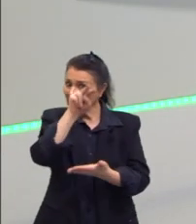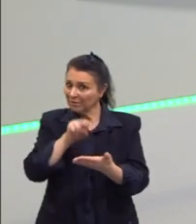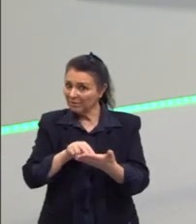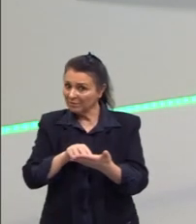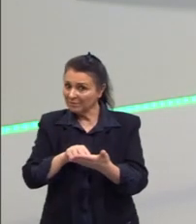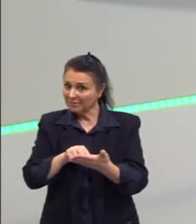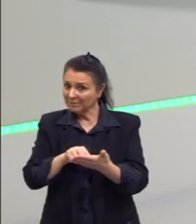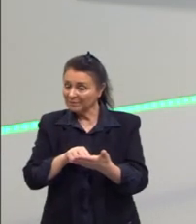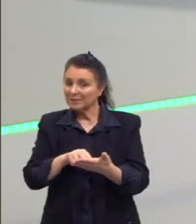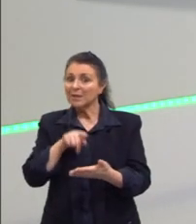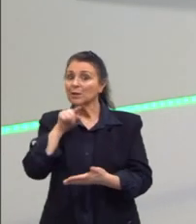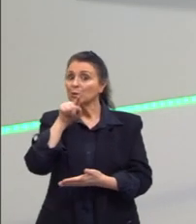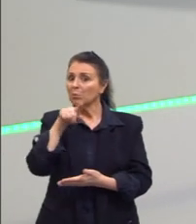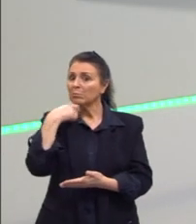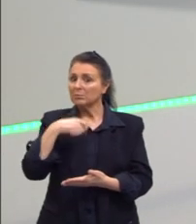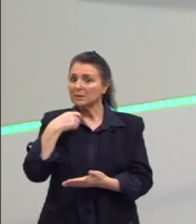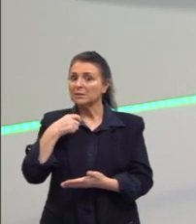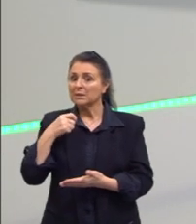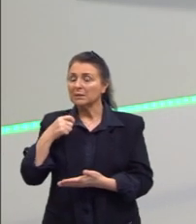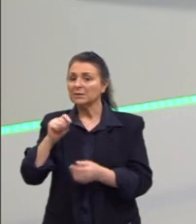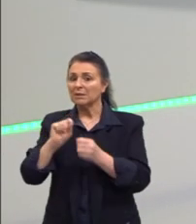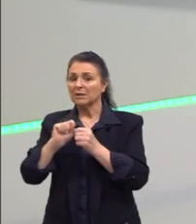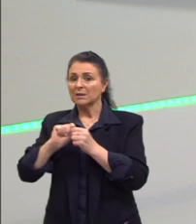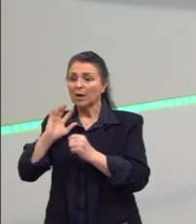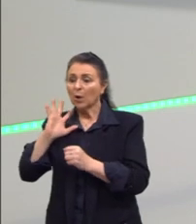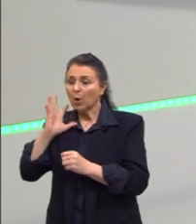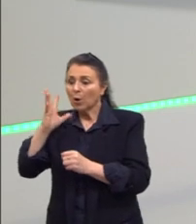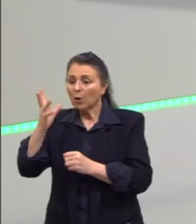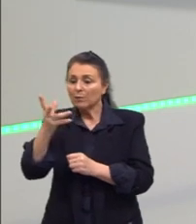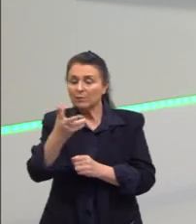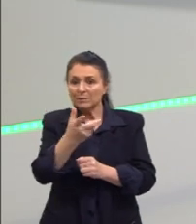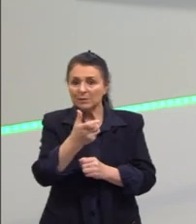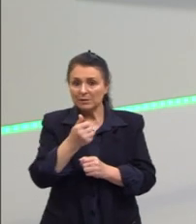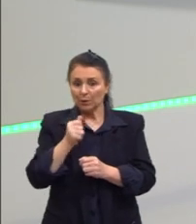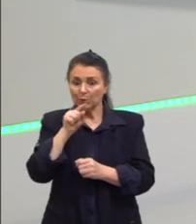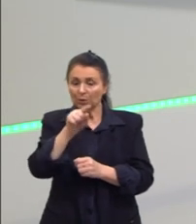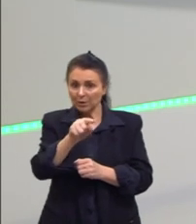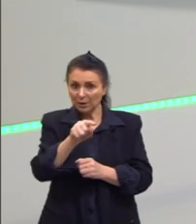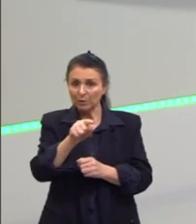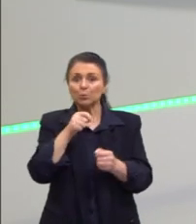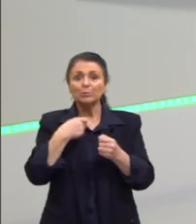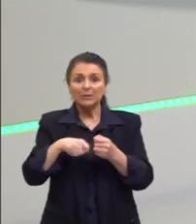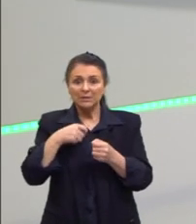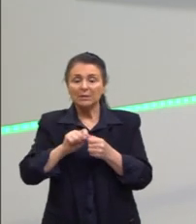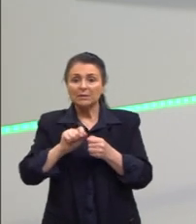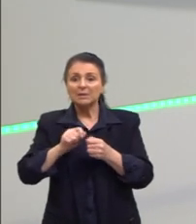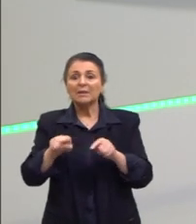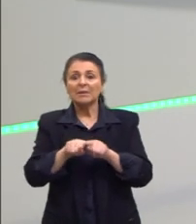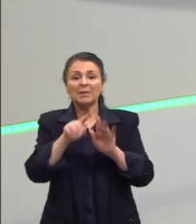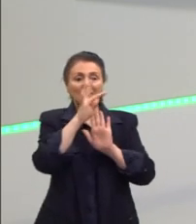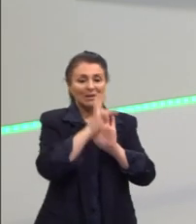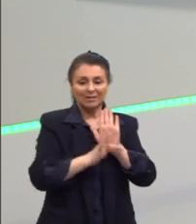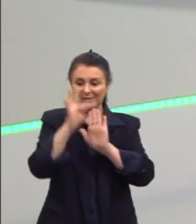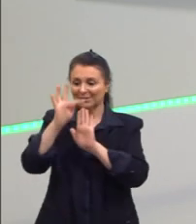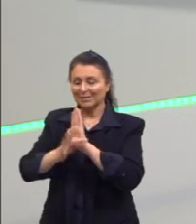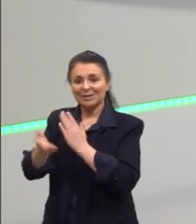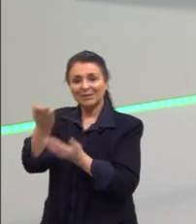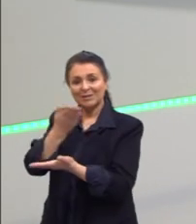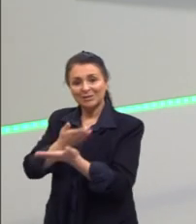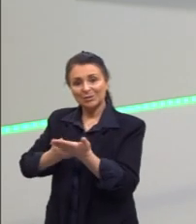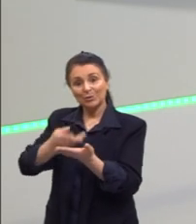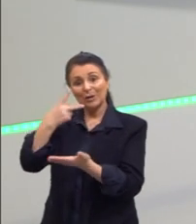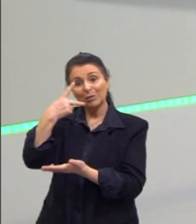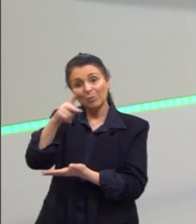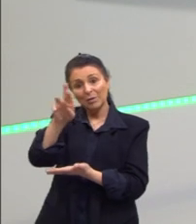Se você precisa ser convincente e persuasivo com o teu leitor, você precisa promover a intertextualidade no teu texto de